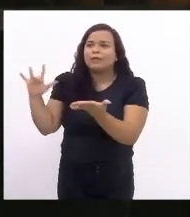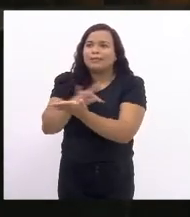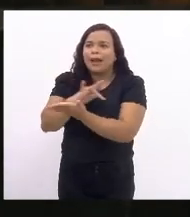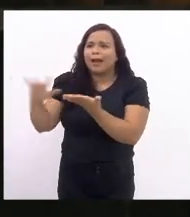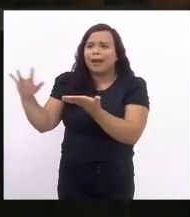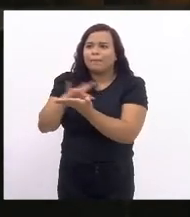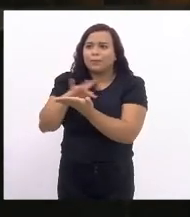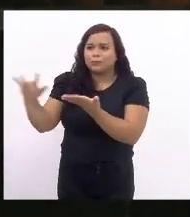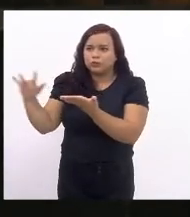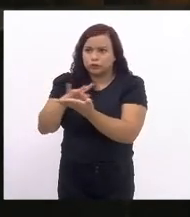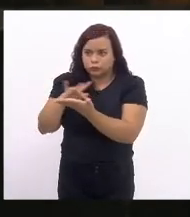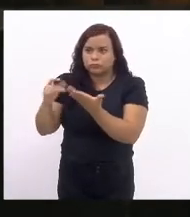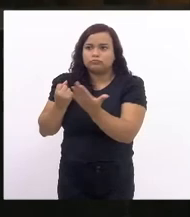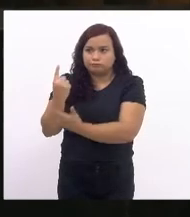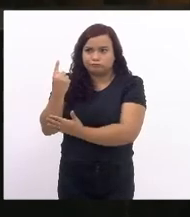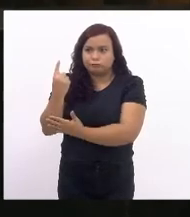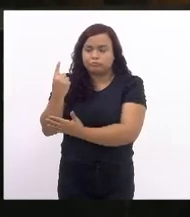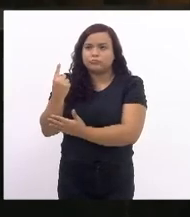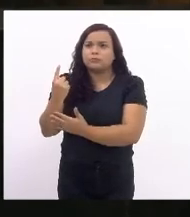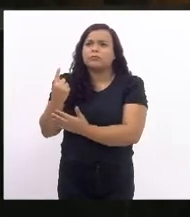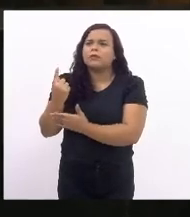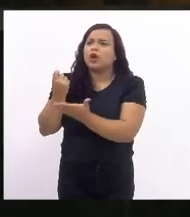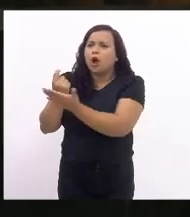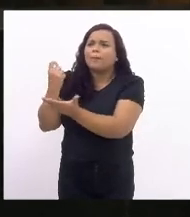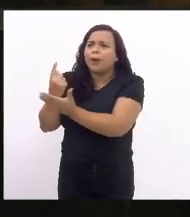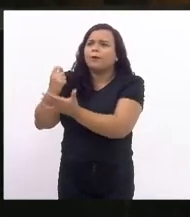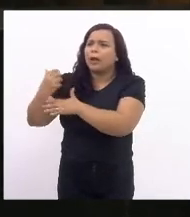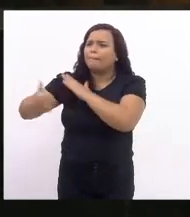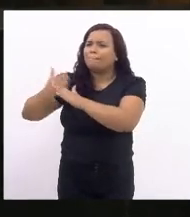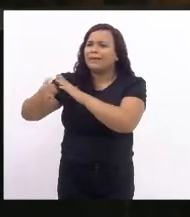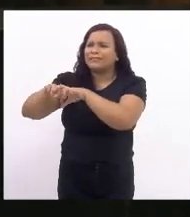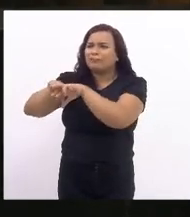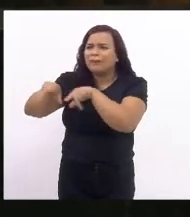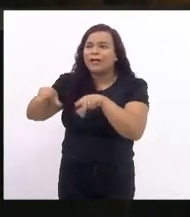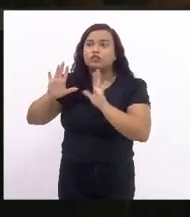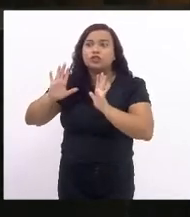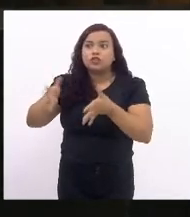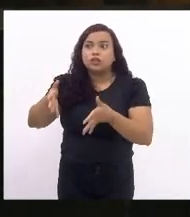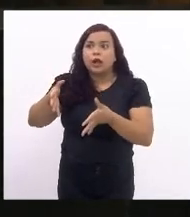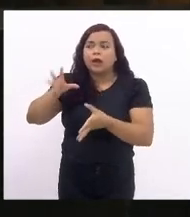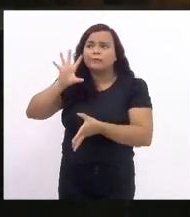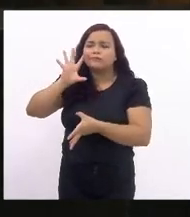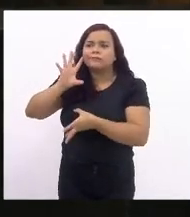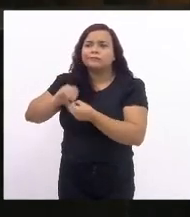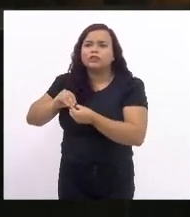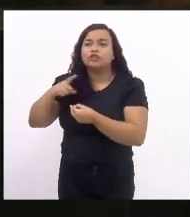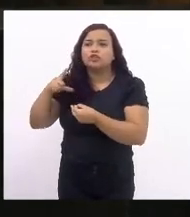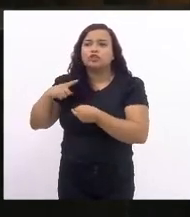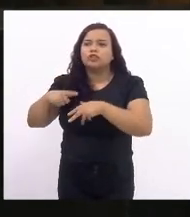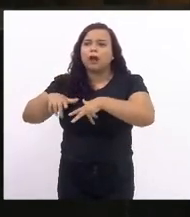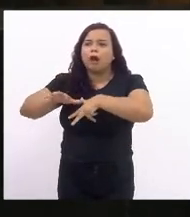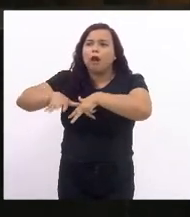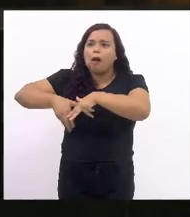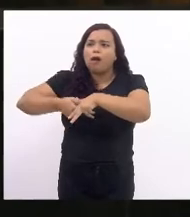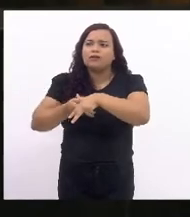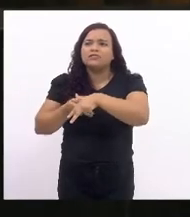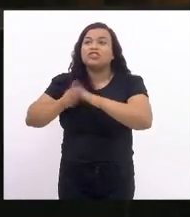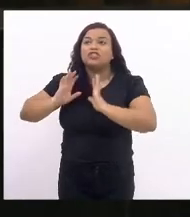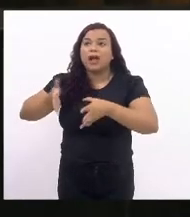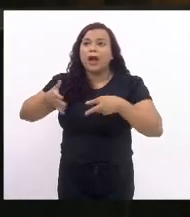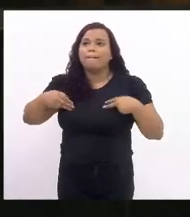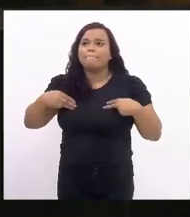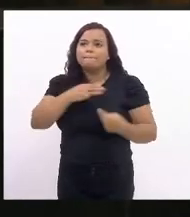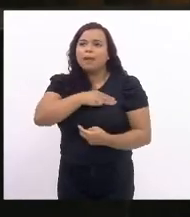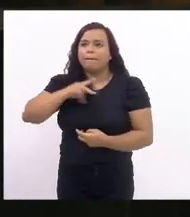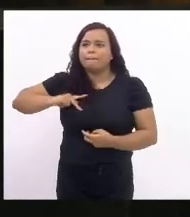Compras essas com empresas que já tinham indícios de corrupção, já respondiam no Ministério Público no